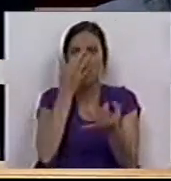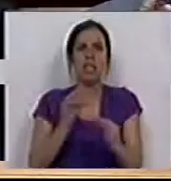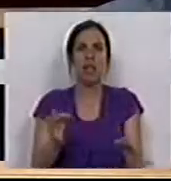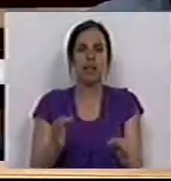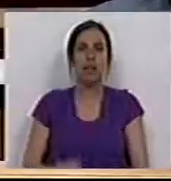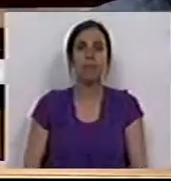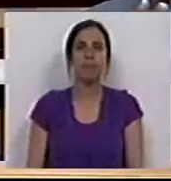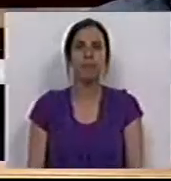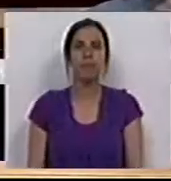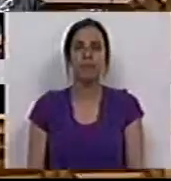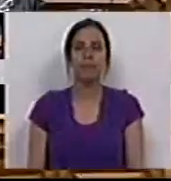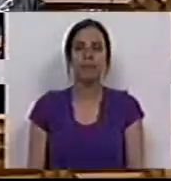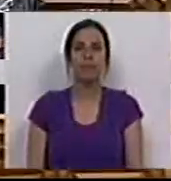Obrigada.